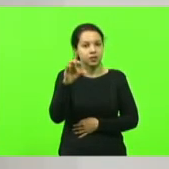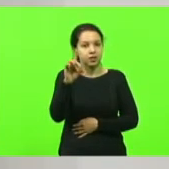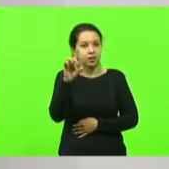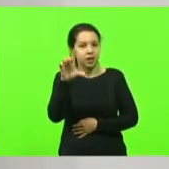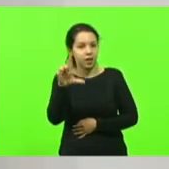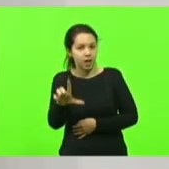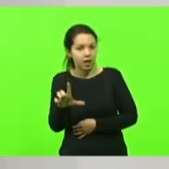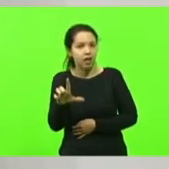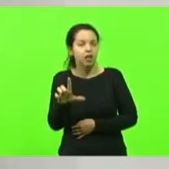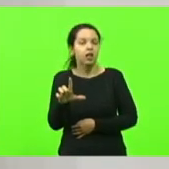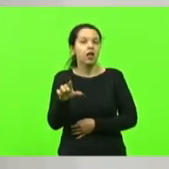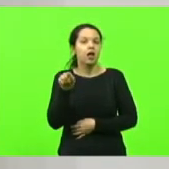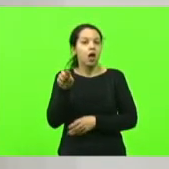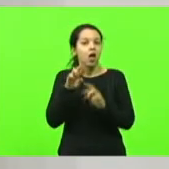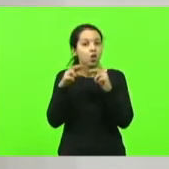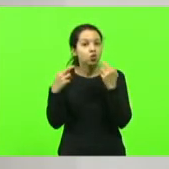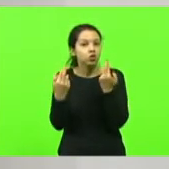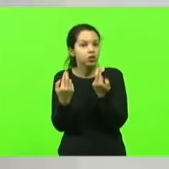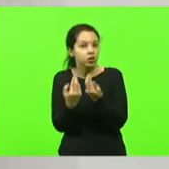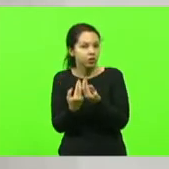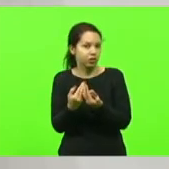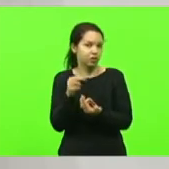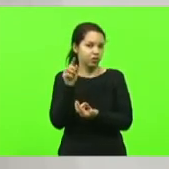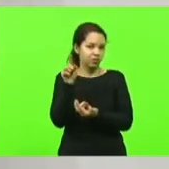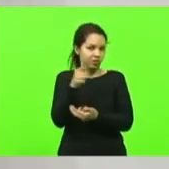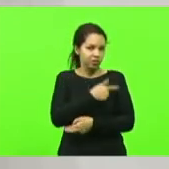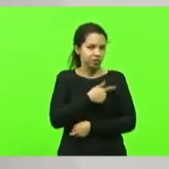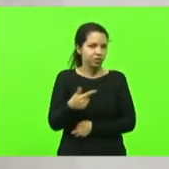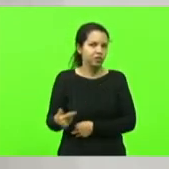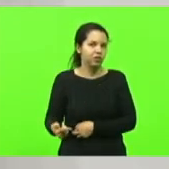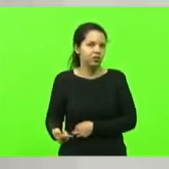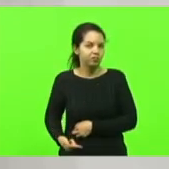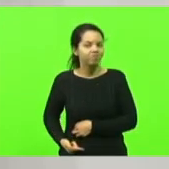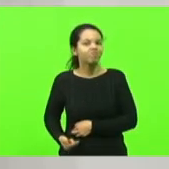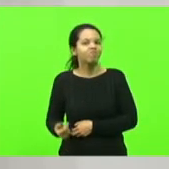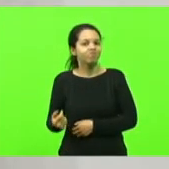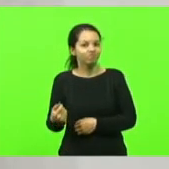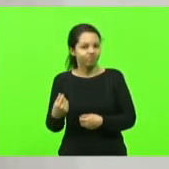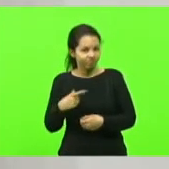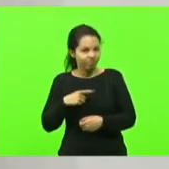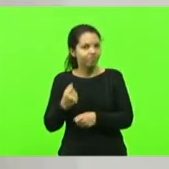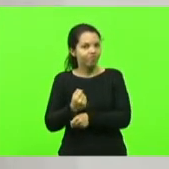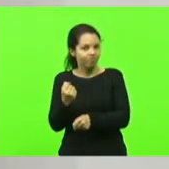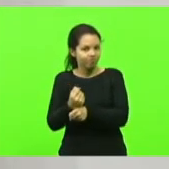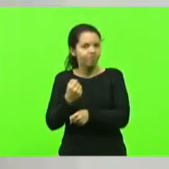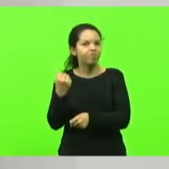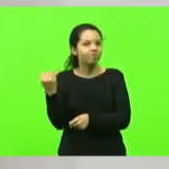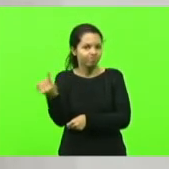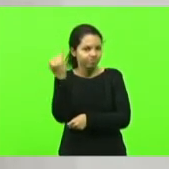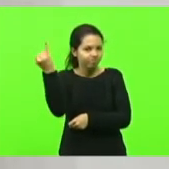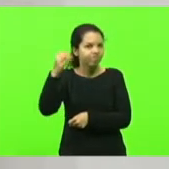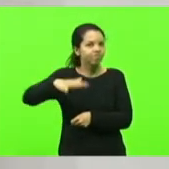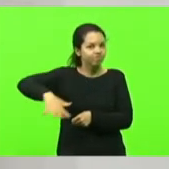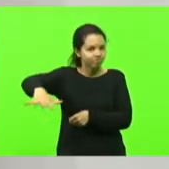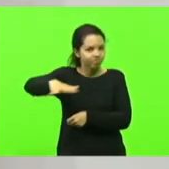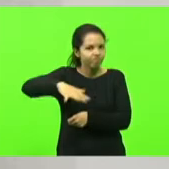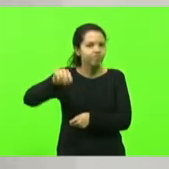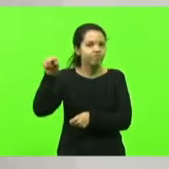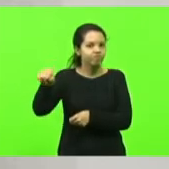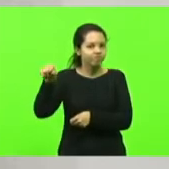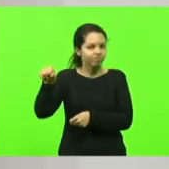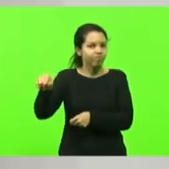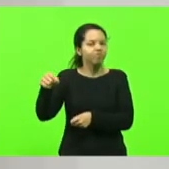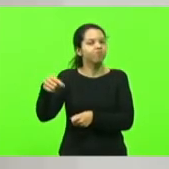tiveram uma reunião no governo, tem uma obra muito importante ali para aquela região, que é